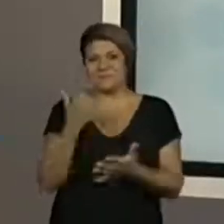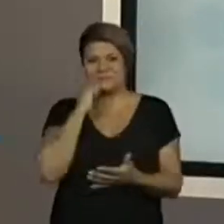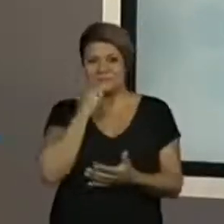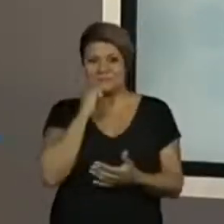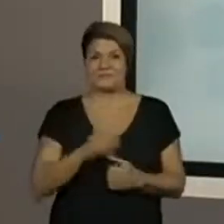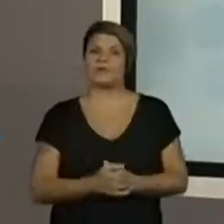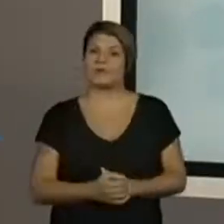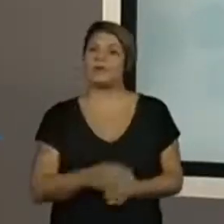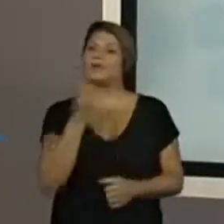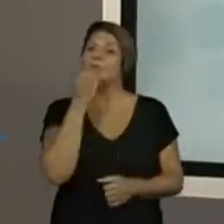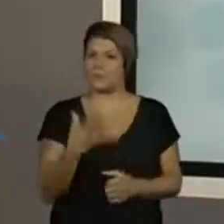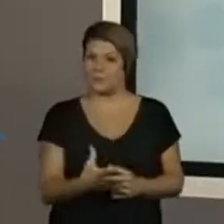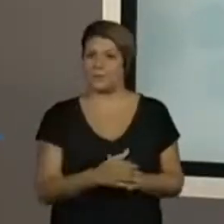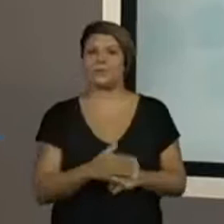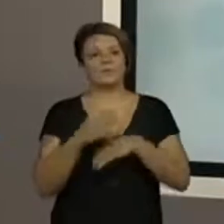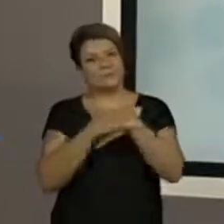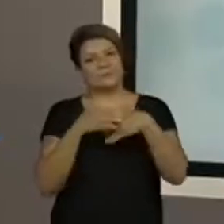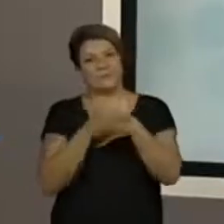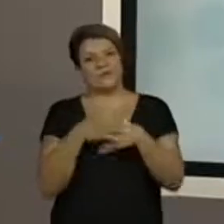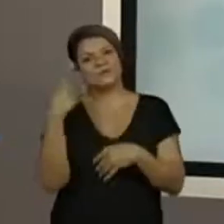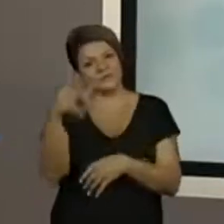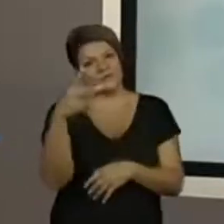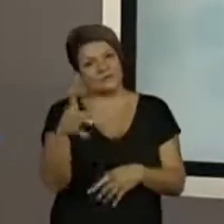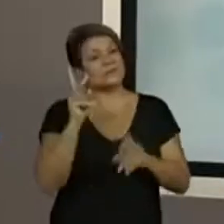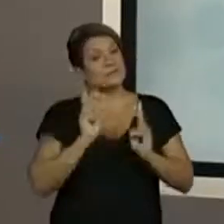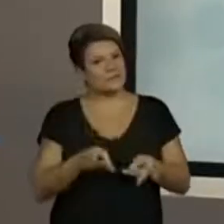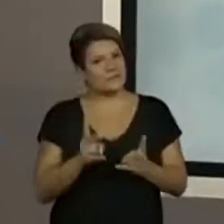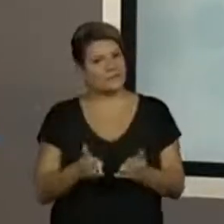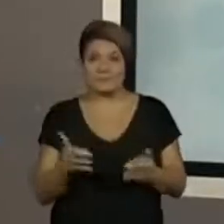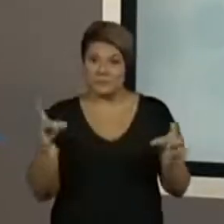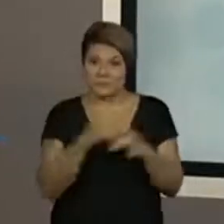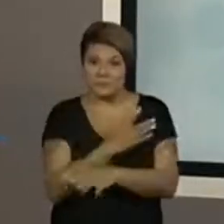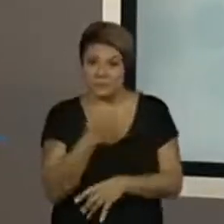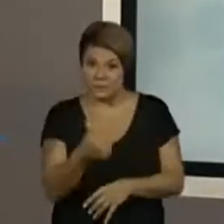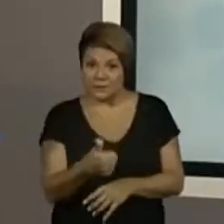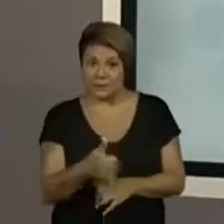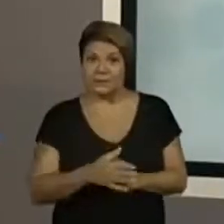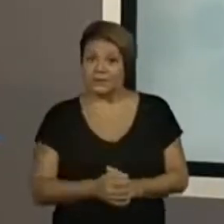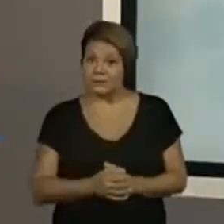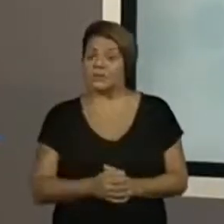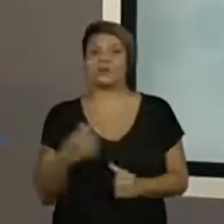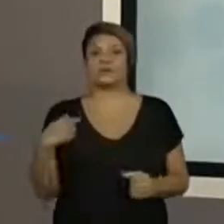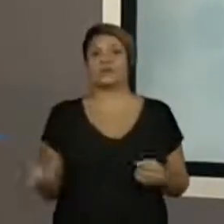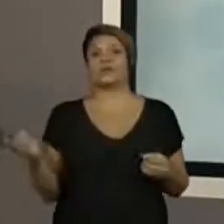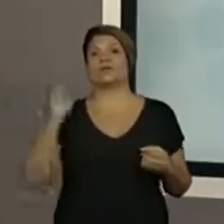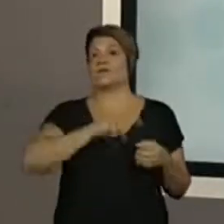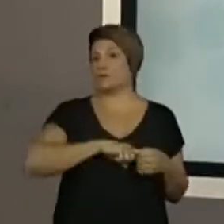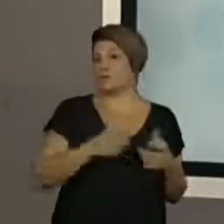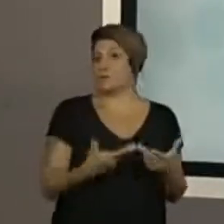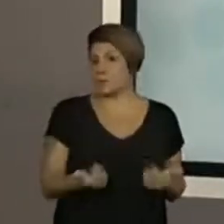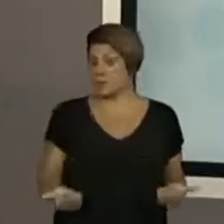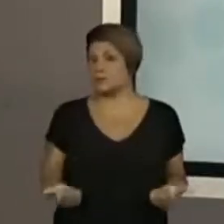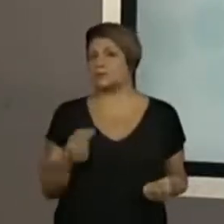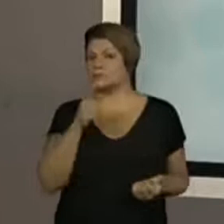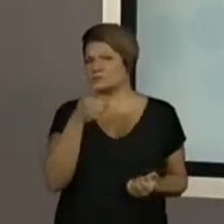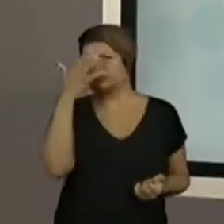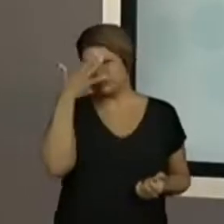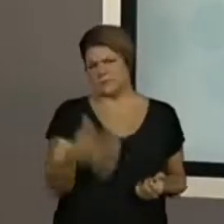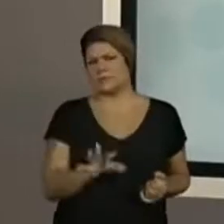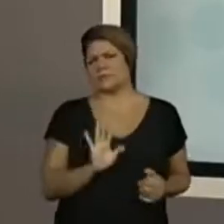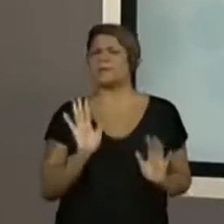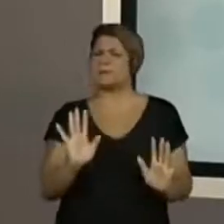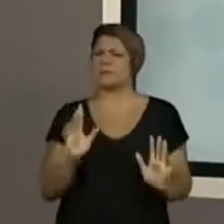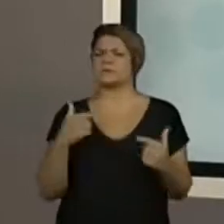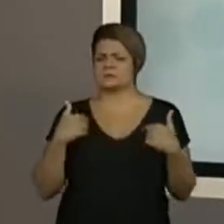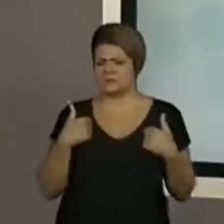é bom o carinho de vocês sempre. Estão preparados? A gente vai retomar uma coisa que vocês já sabem muito, mas a professora